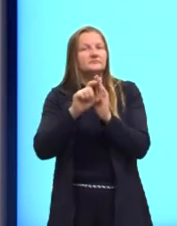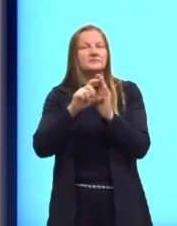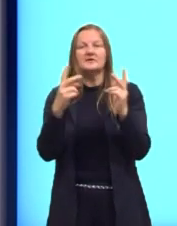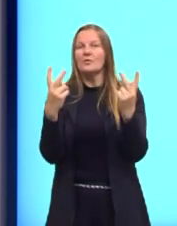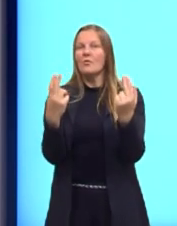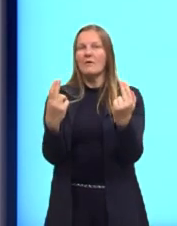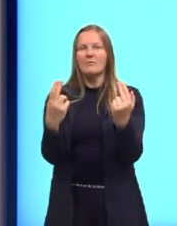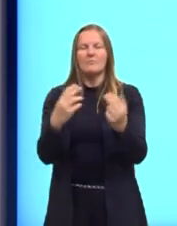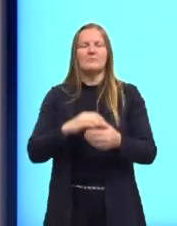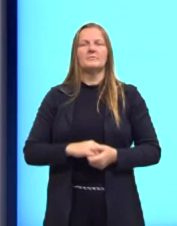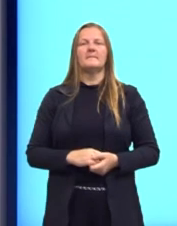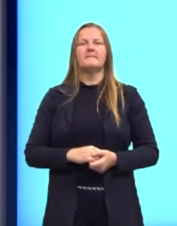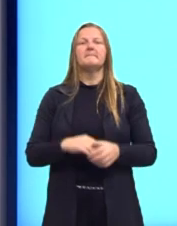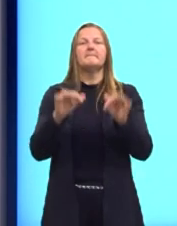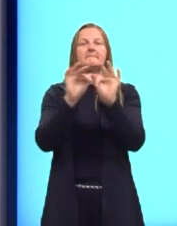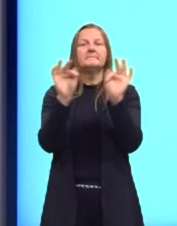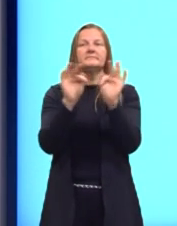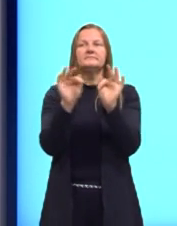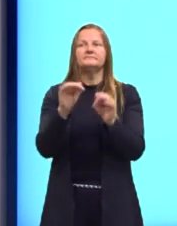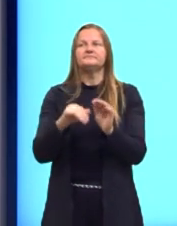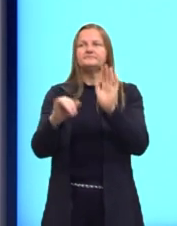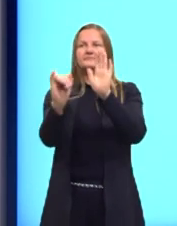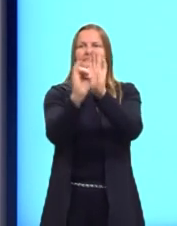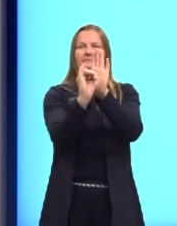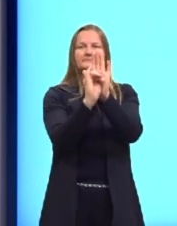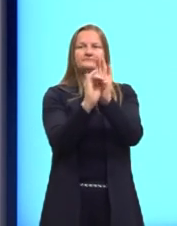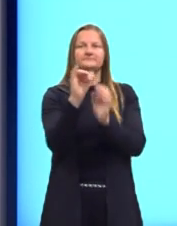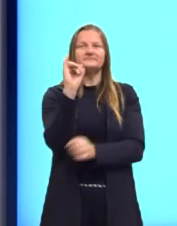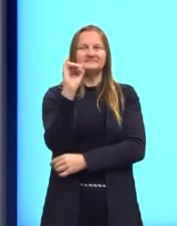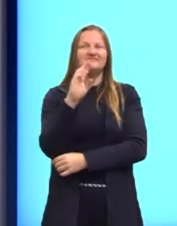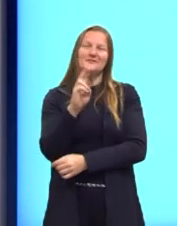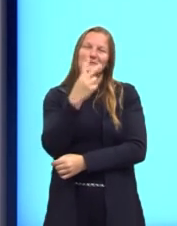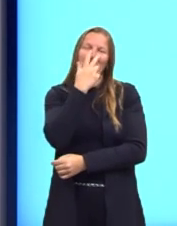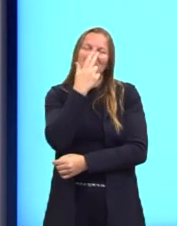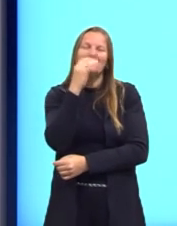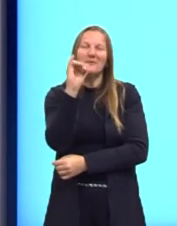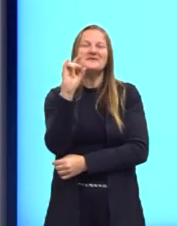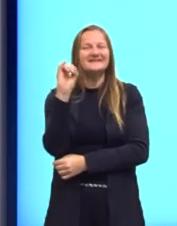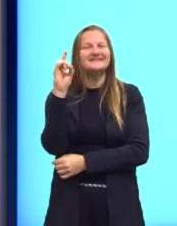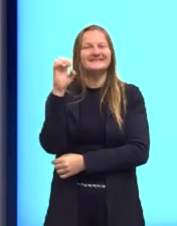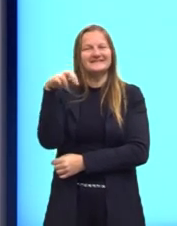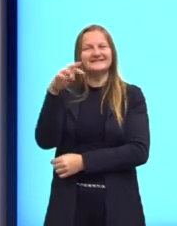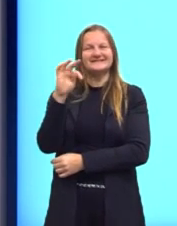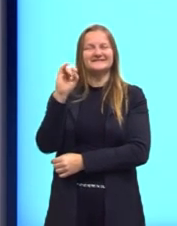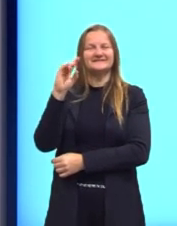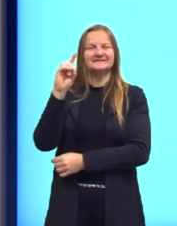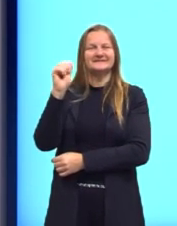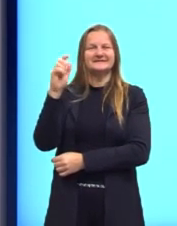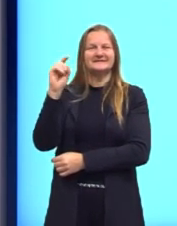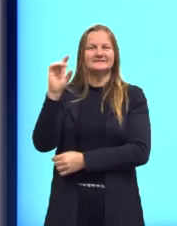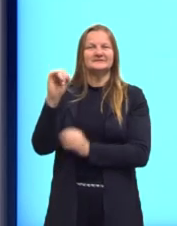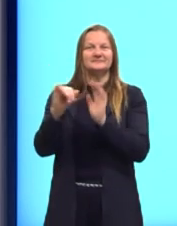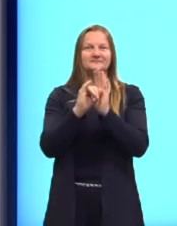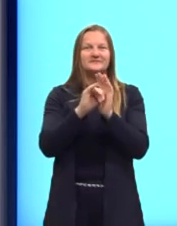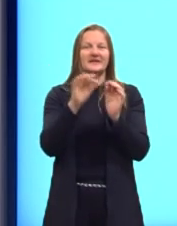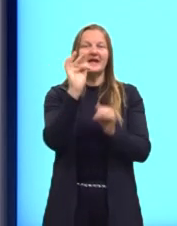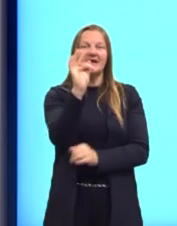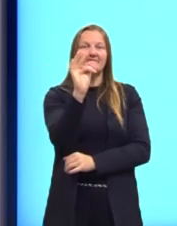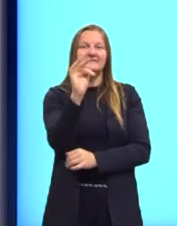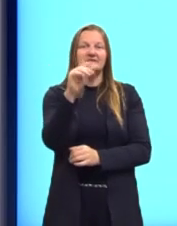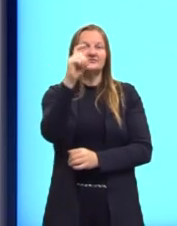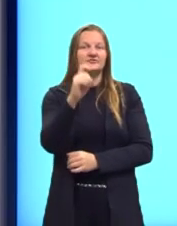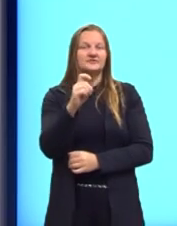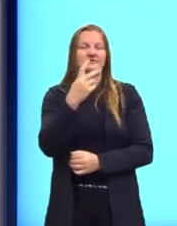Nós temos também a função identidade. Então, na função identidade, nós temos f de x igual a x.